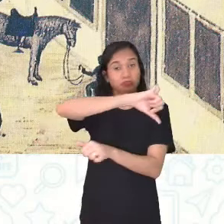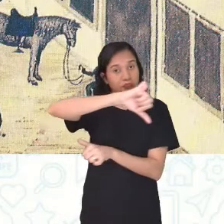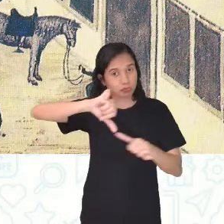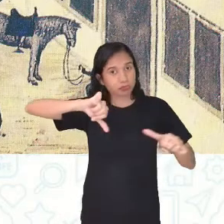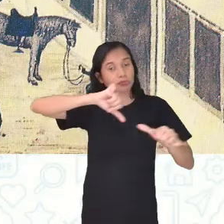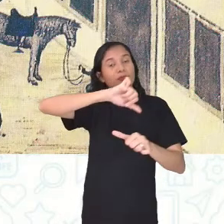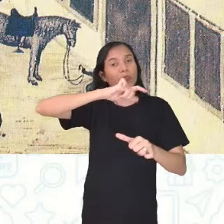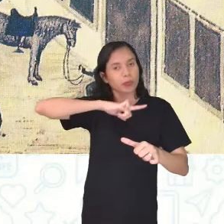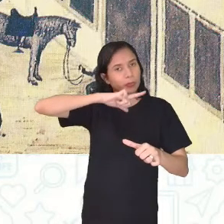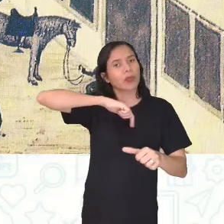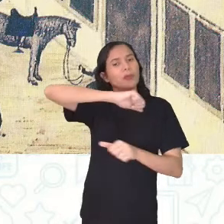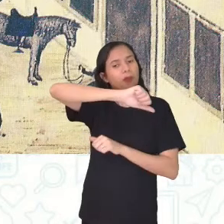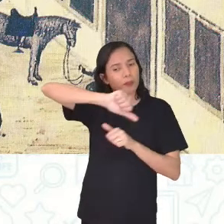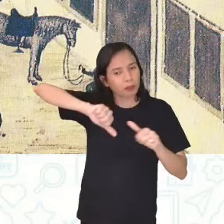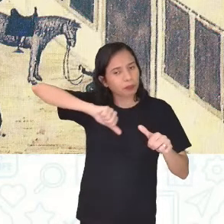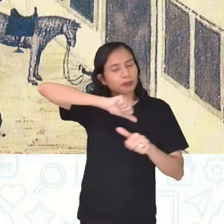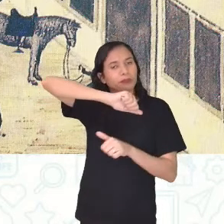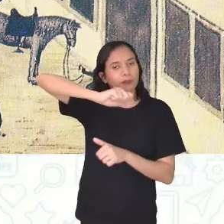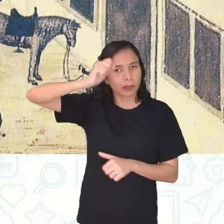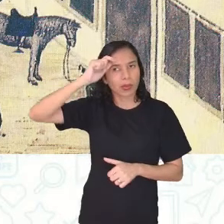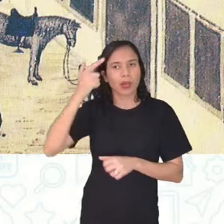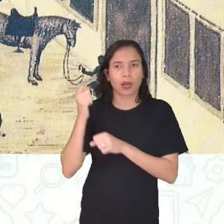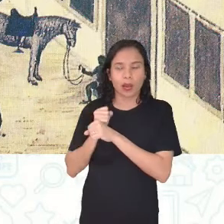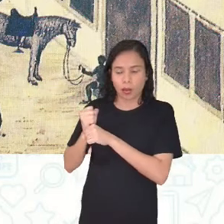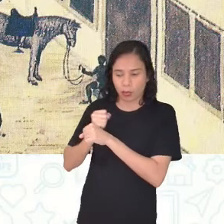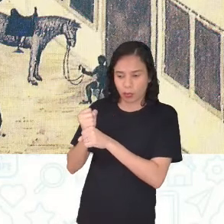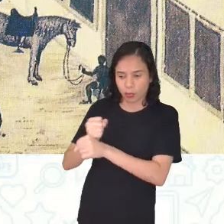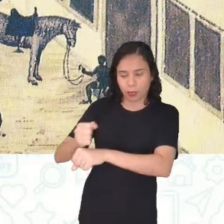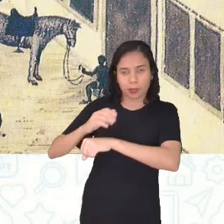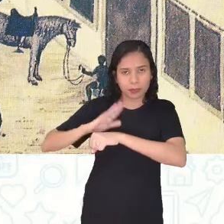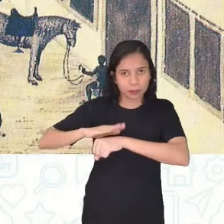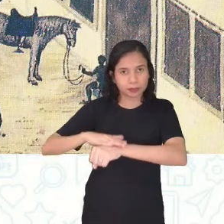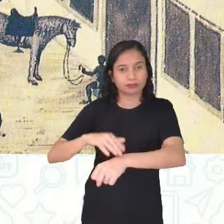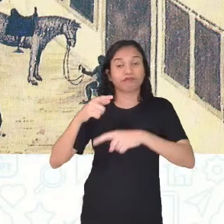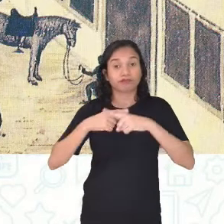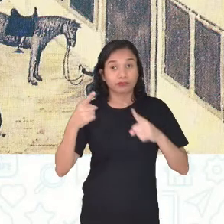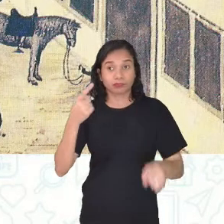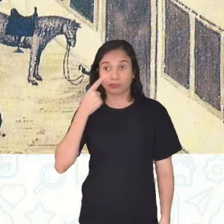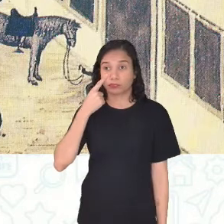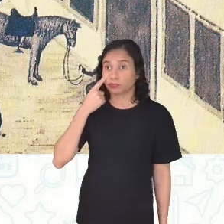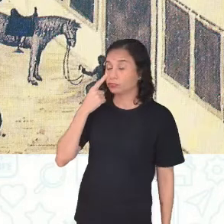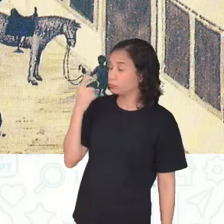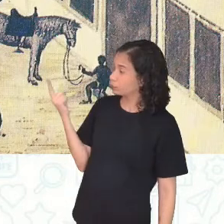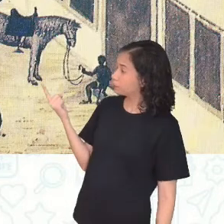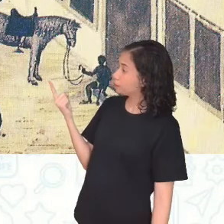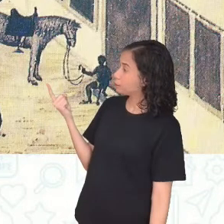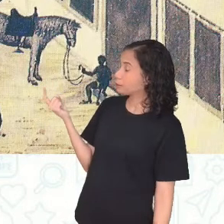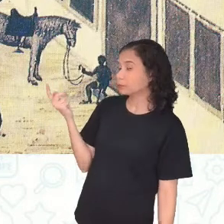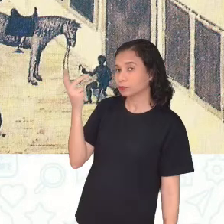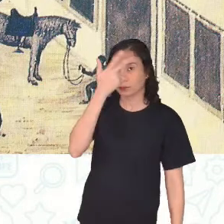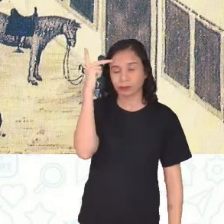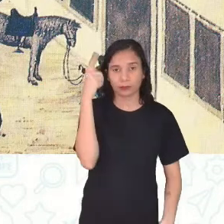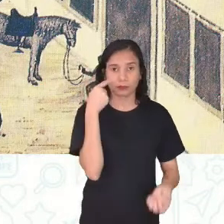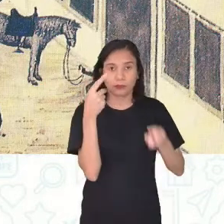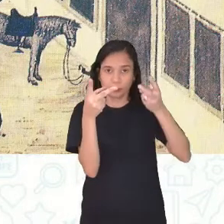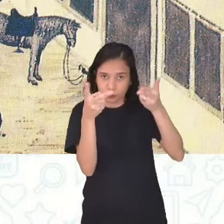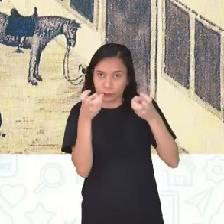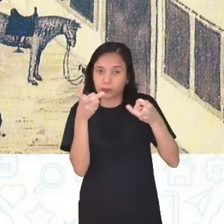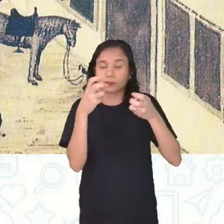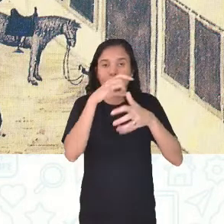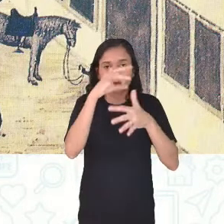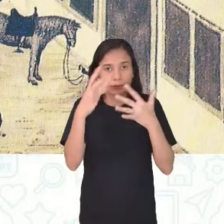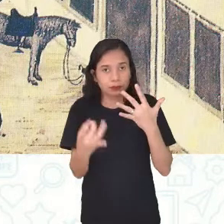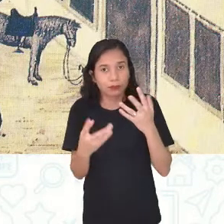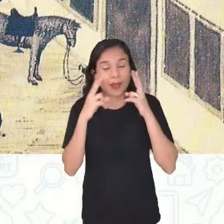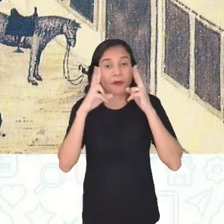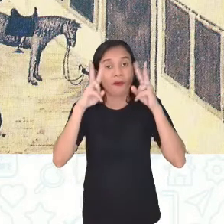Teve algumas modificações, né? ao longo do tempo. Mas olha aí. Se vocês observarem direitinho, vocês